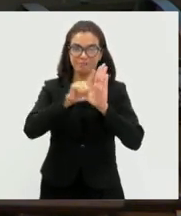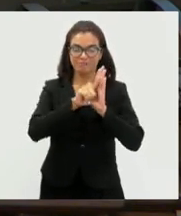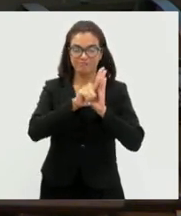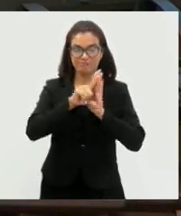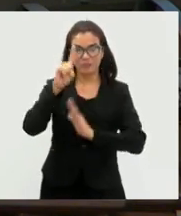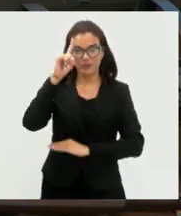sessão.